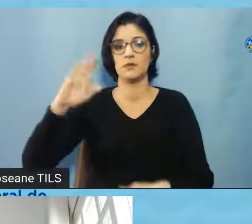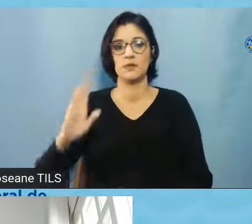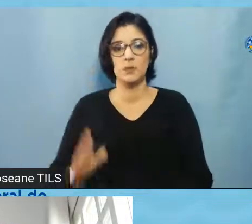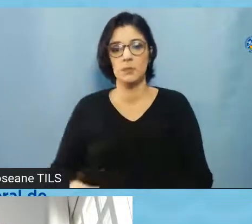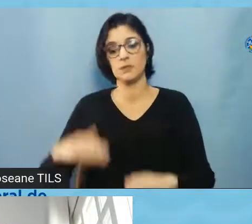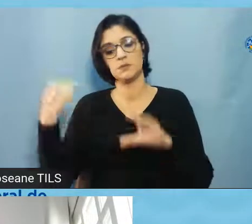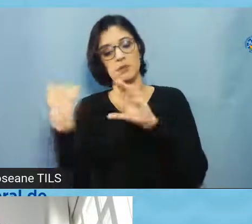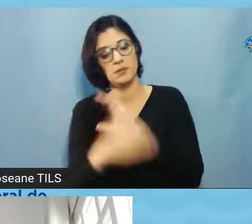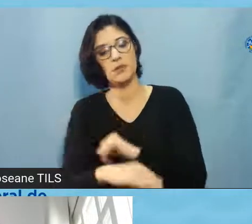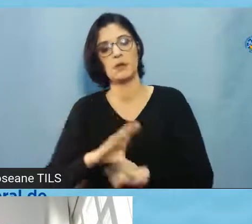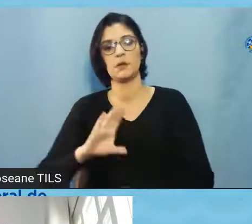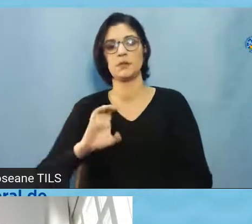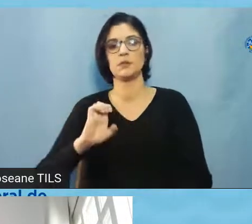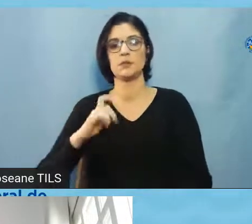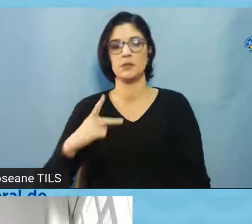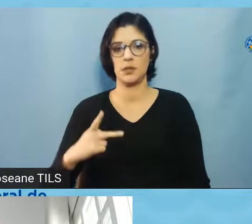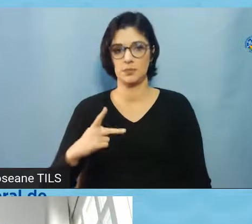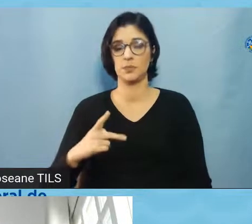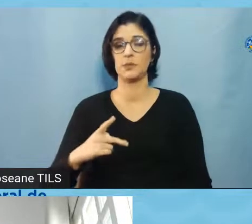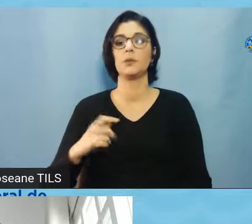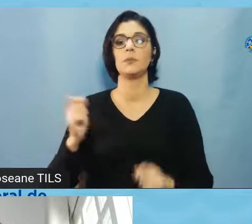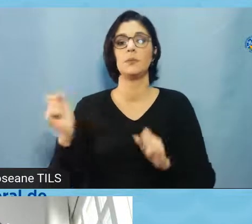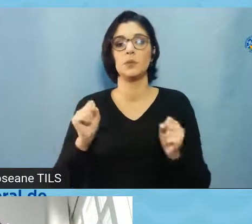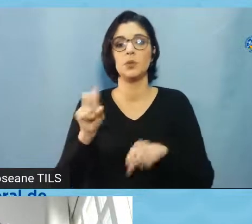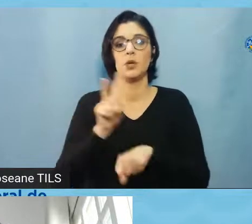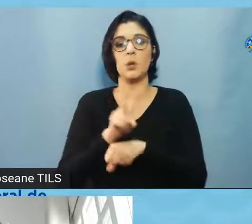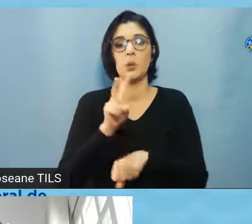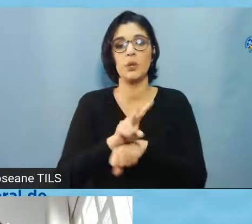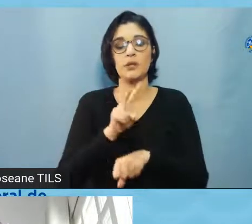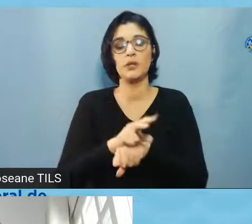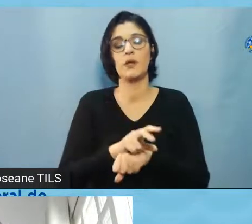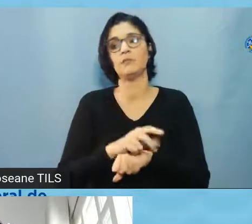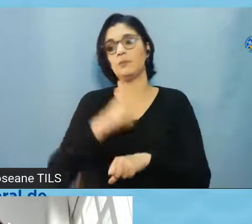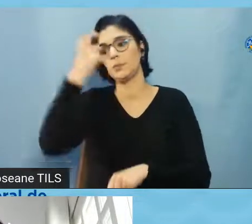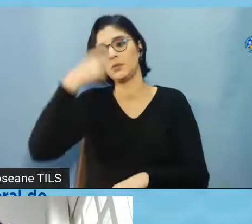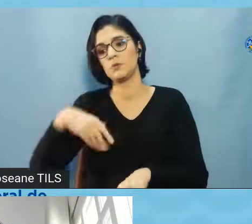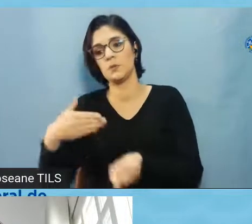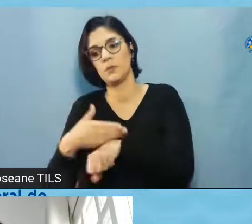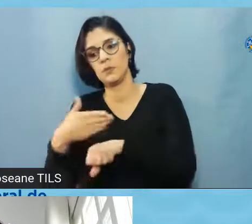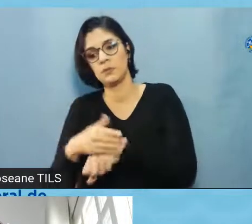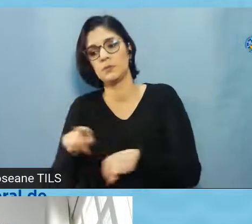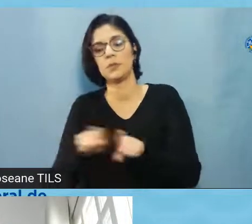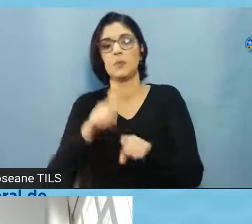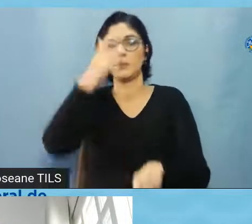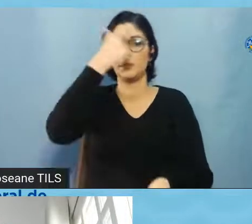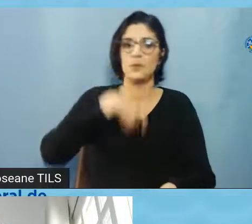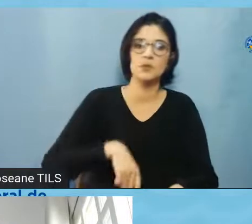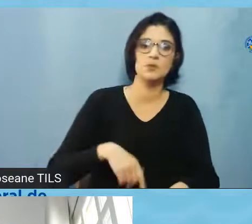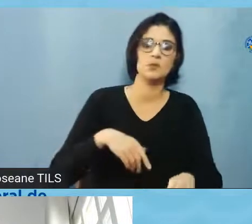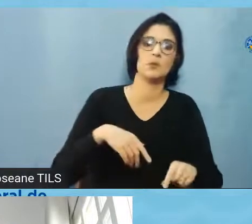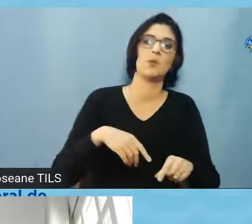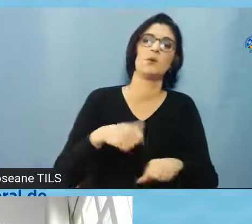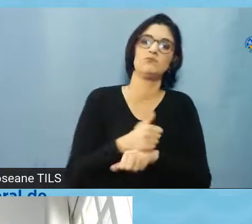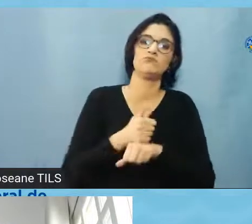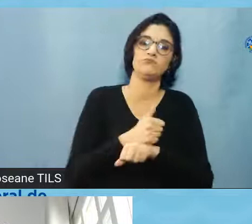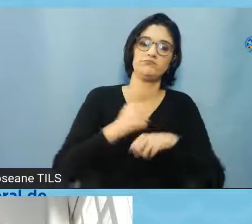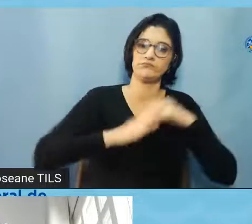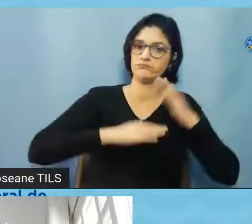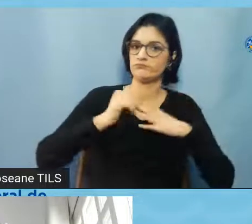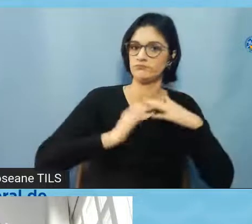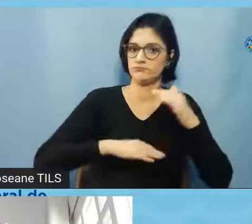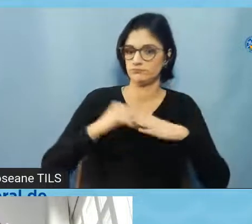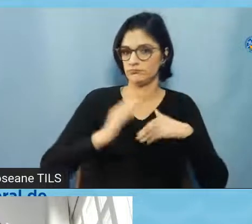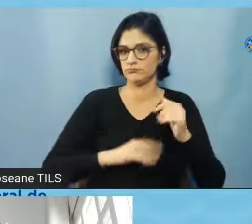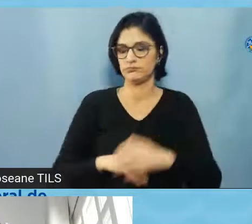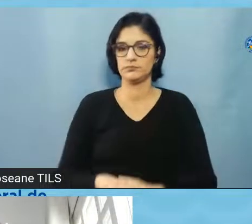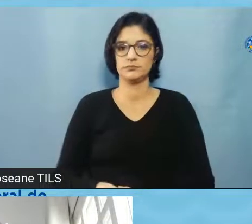né, pra proteção dos participantes e proteção dos pesquisadores. Então, acho que a lógica é essa e a